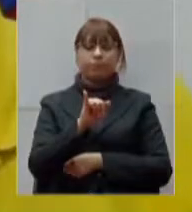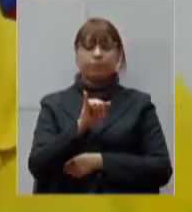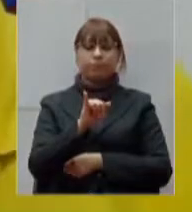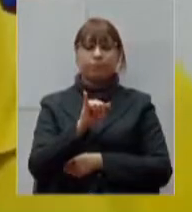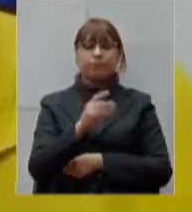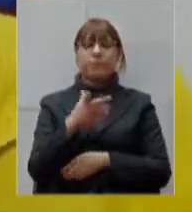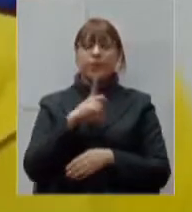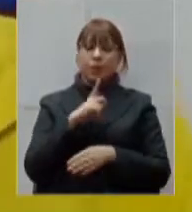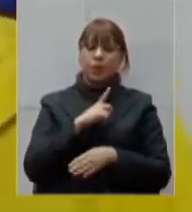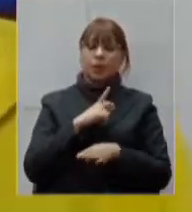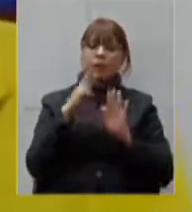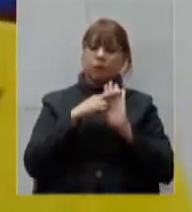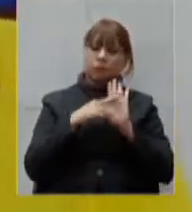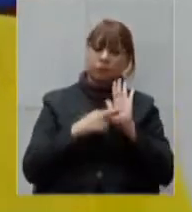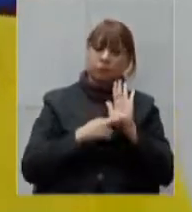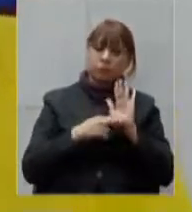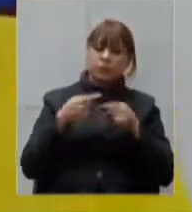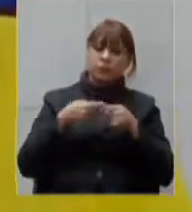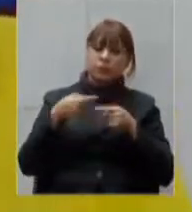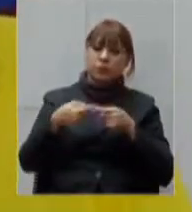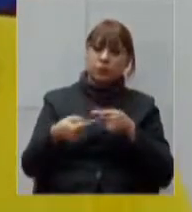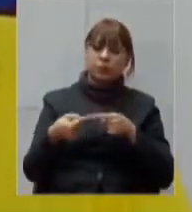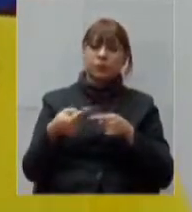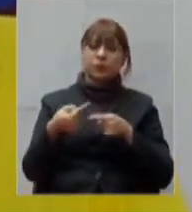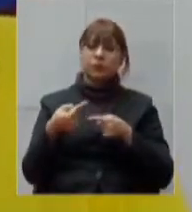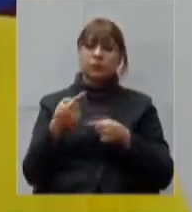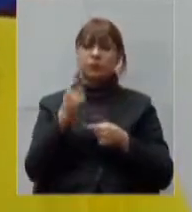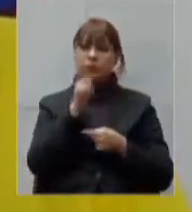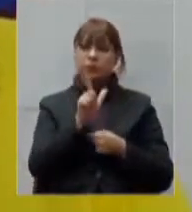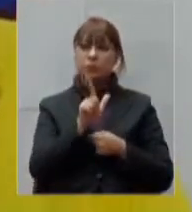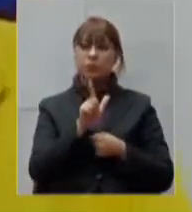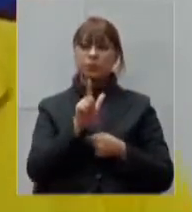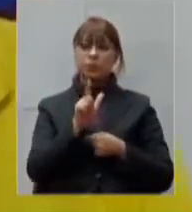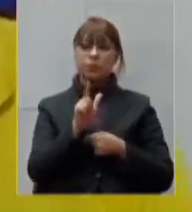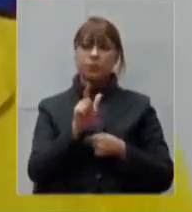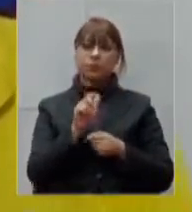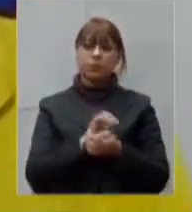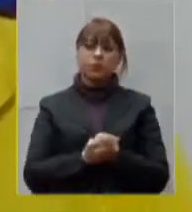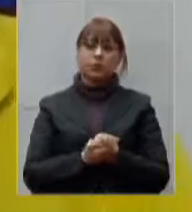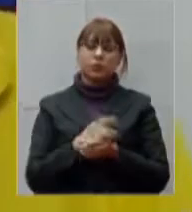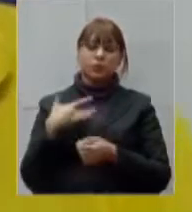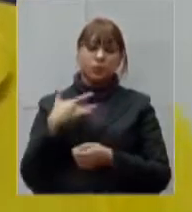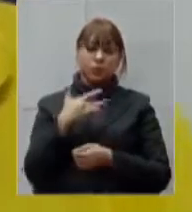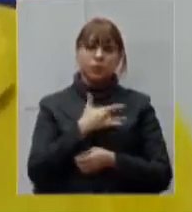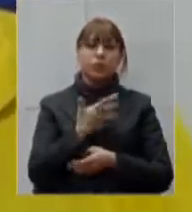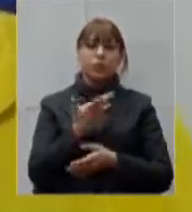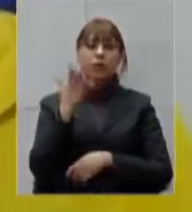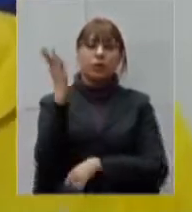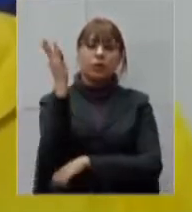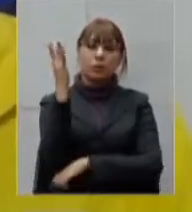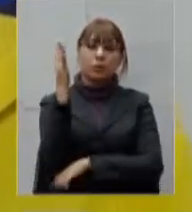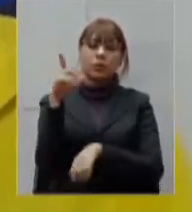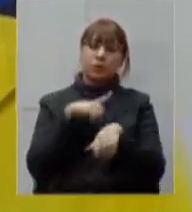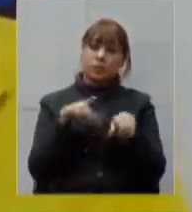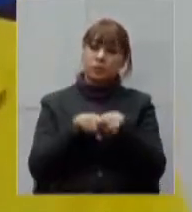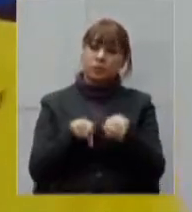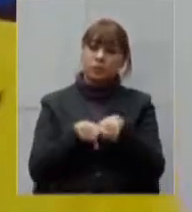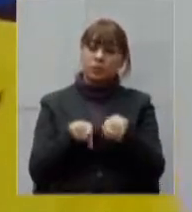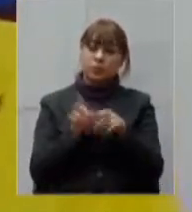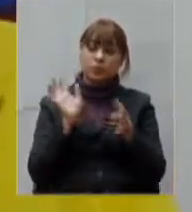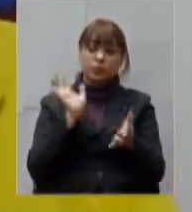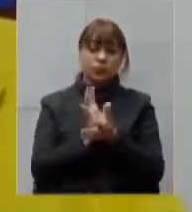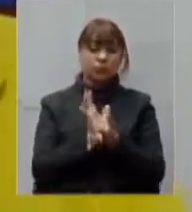protocolo na próxima semana das nossas unidades básicas de saúde e Ipatinga passa também pela mesma situação